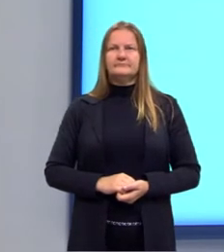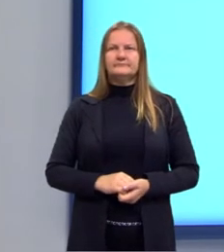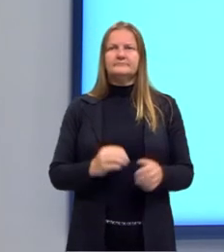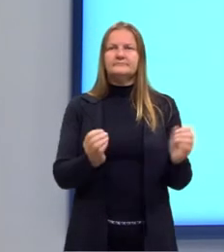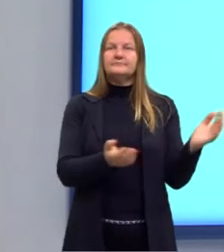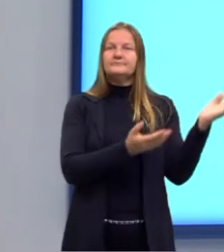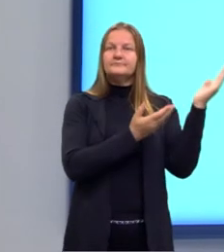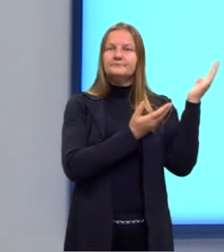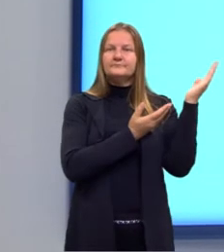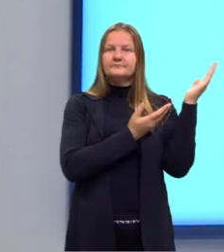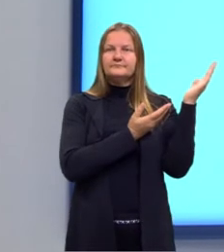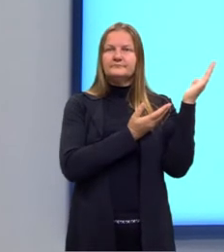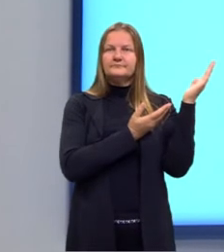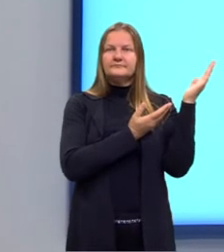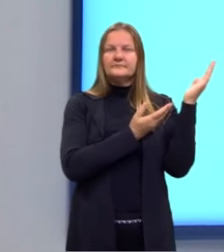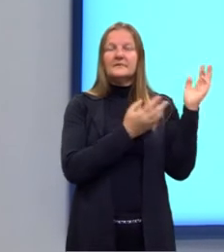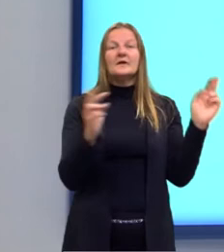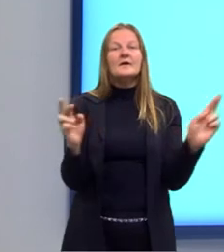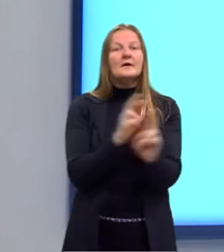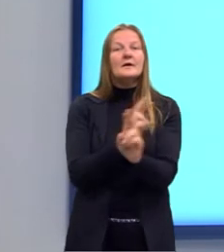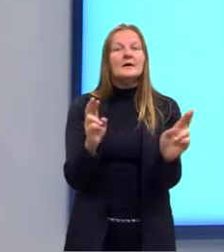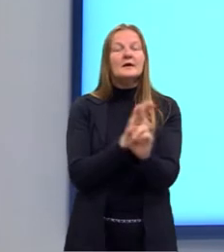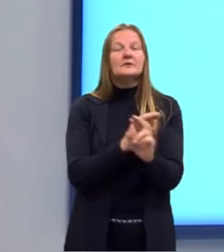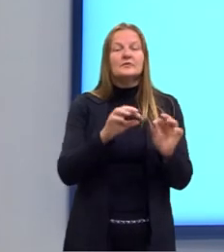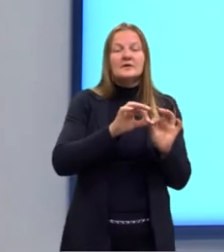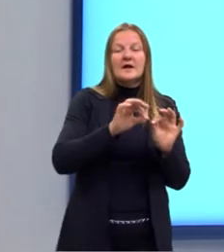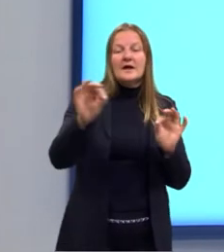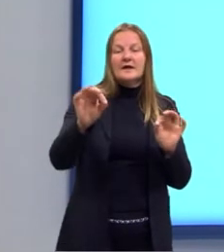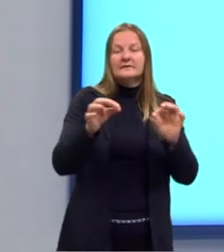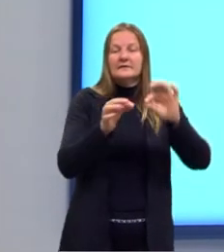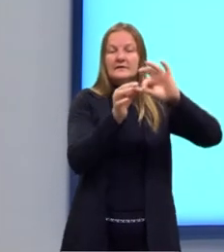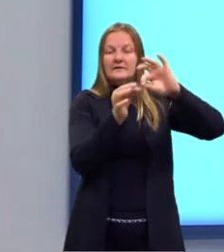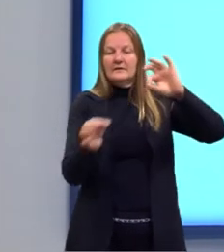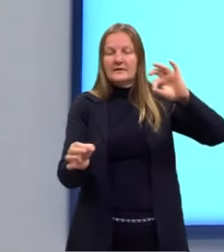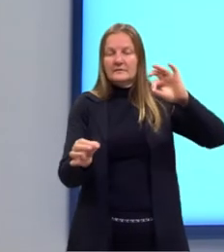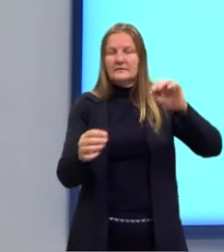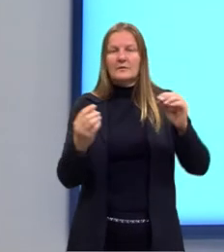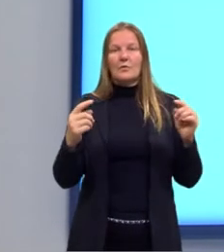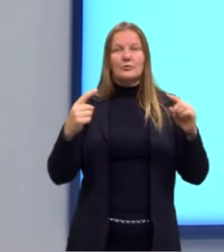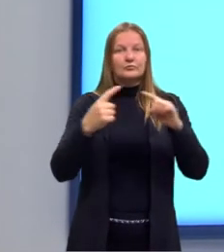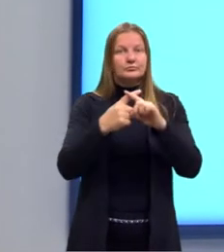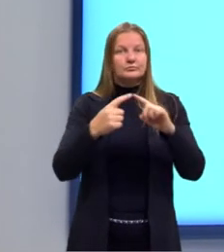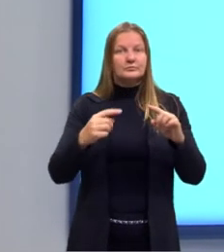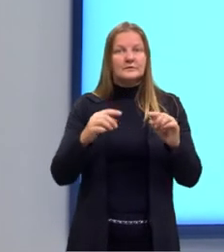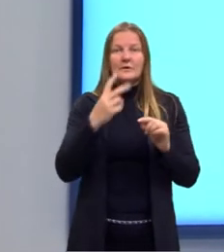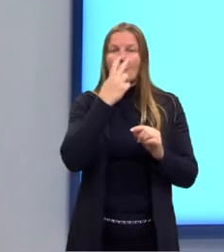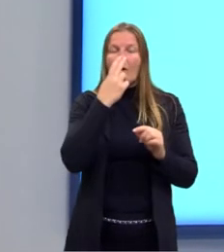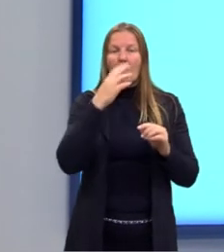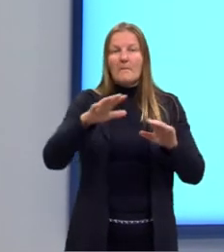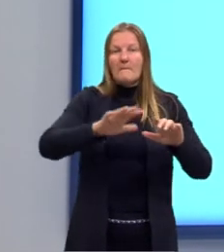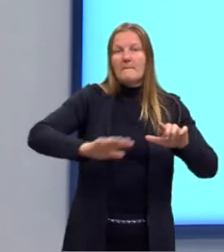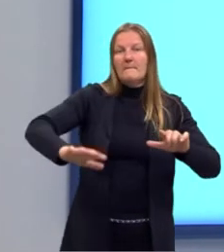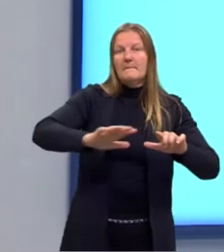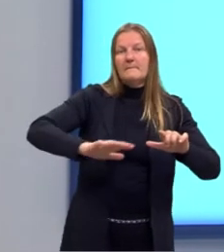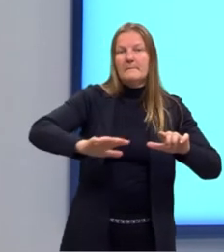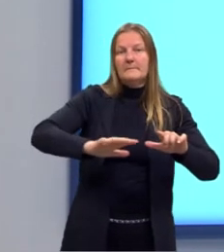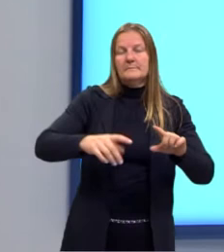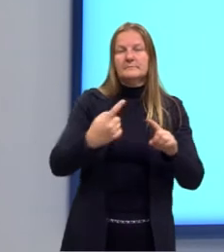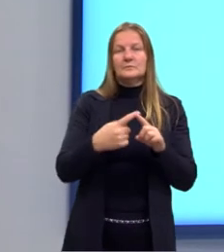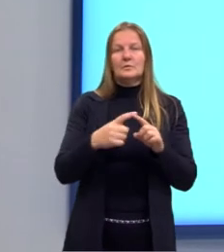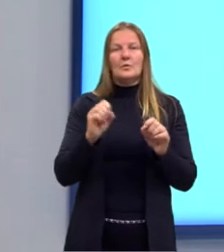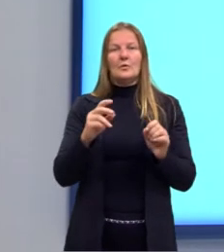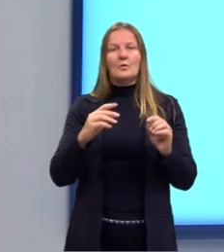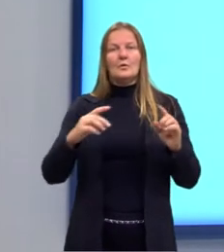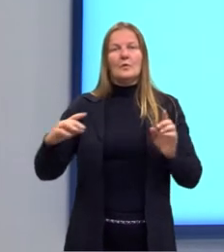Nós temos ainda as relações entre as retas. Elas pertencem ao mesmo plano. Elas podem ser, então,